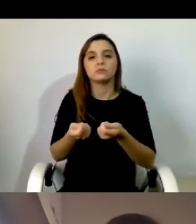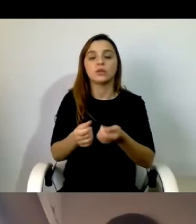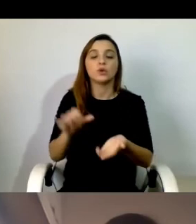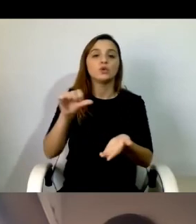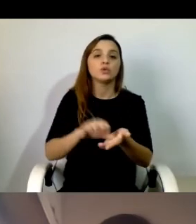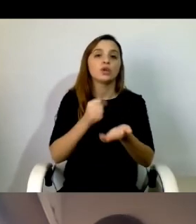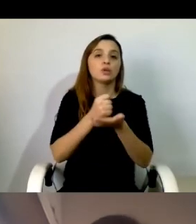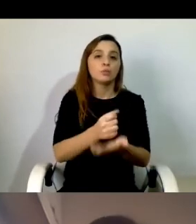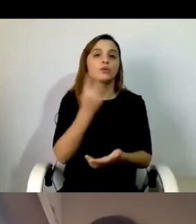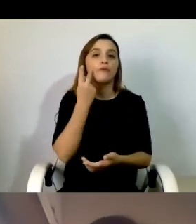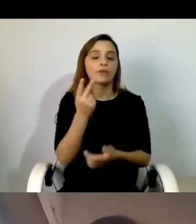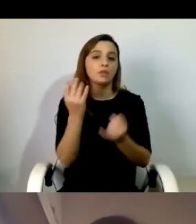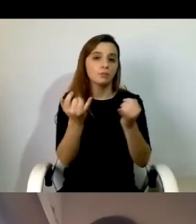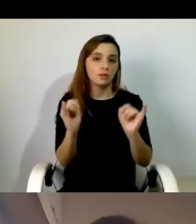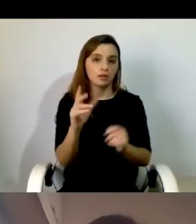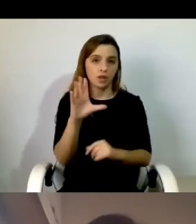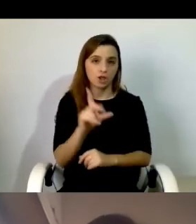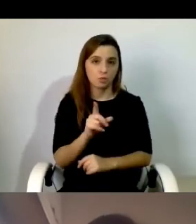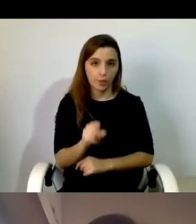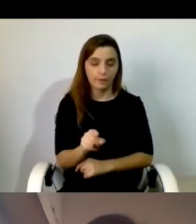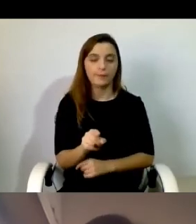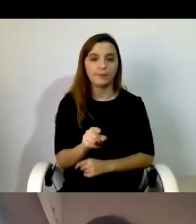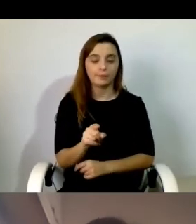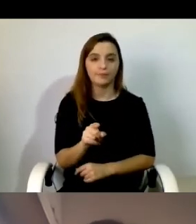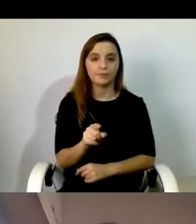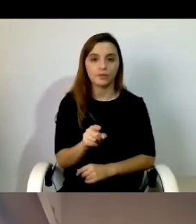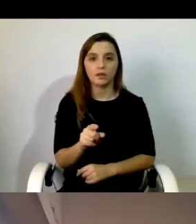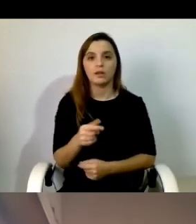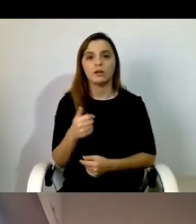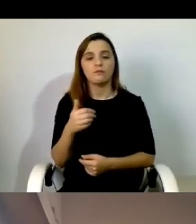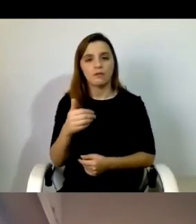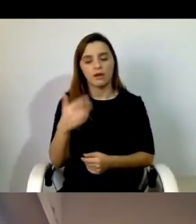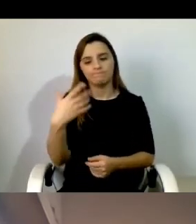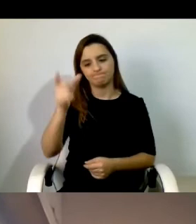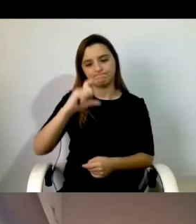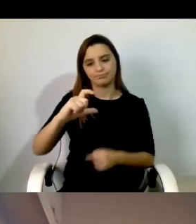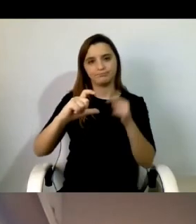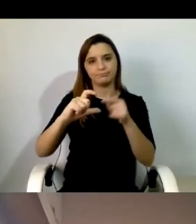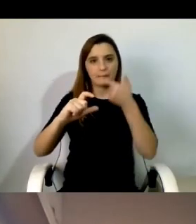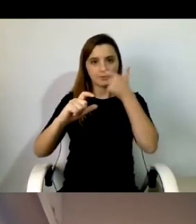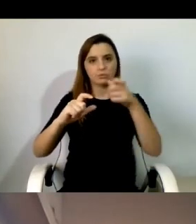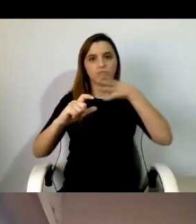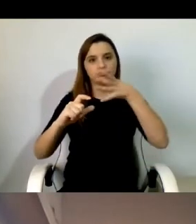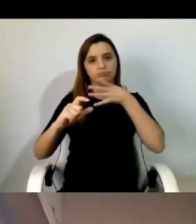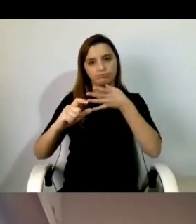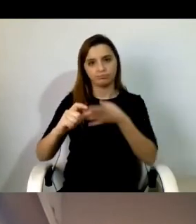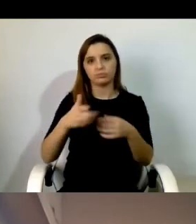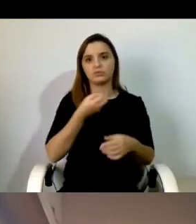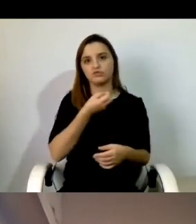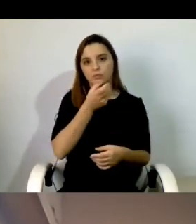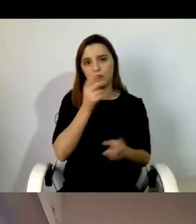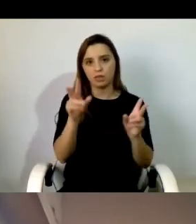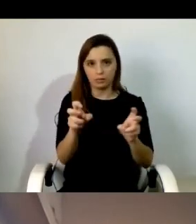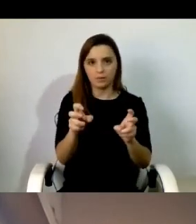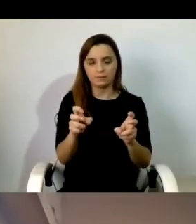Vida e PDT em Lisboa haverá um painel que judiciará as condições